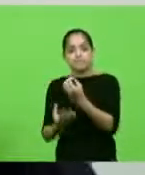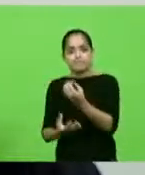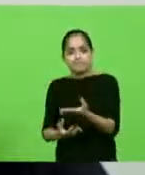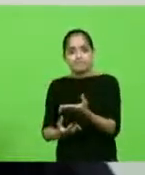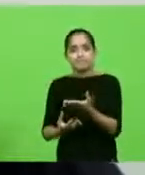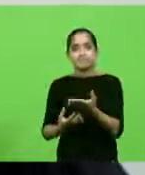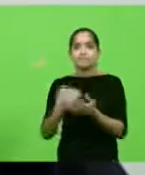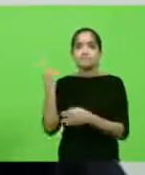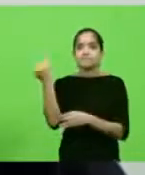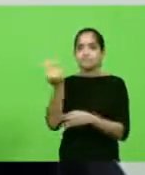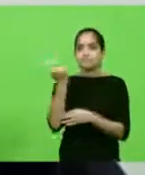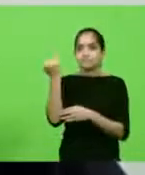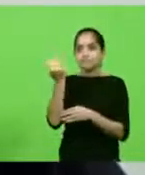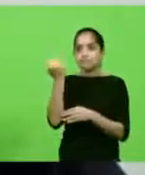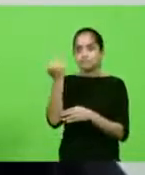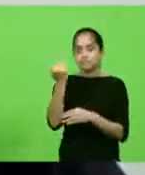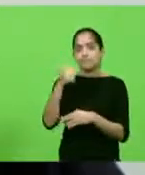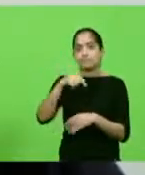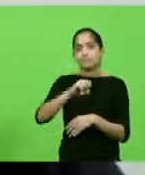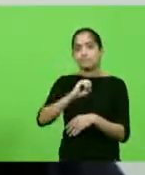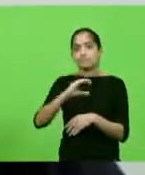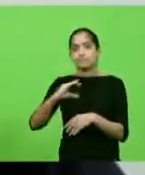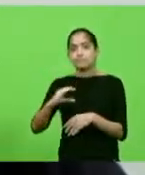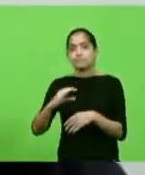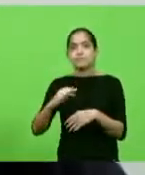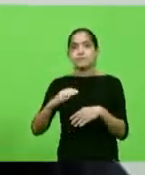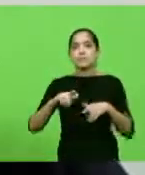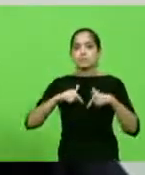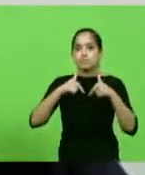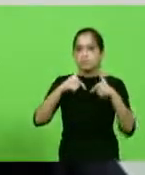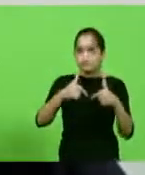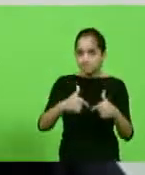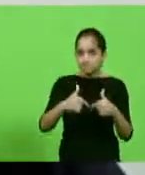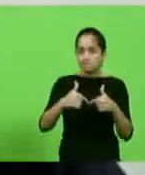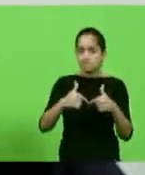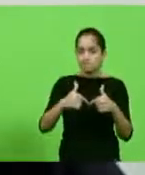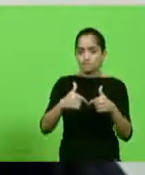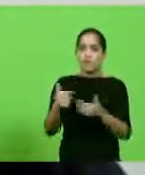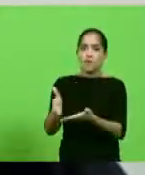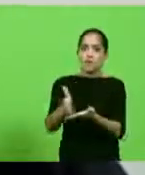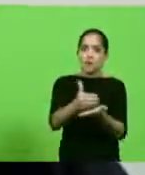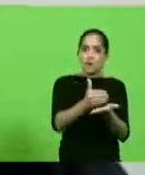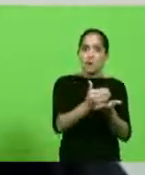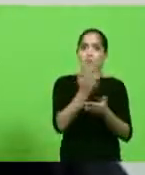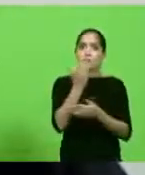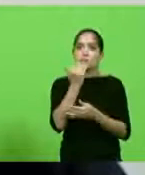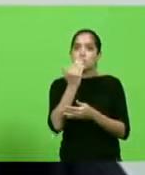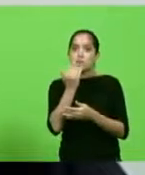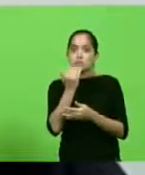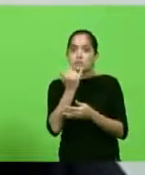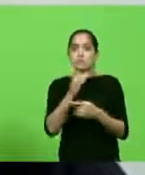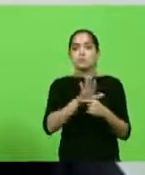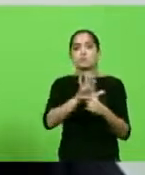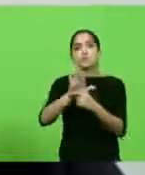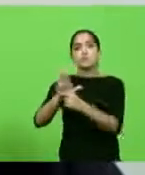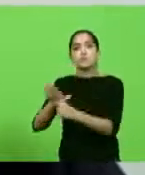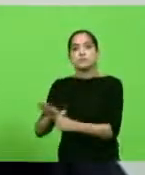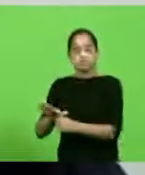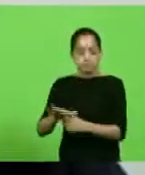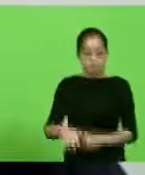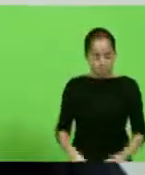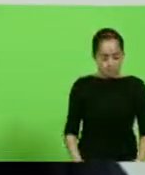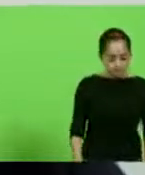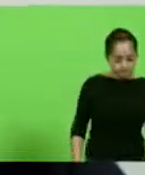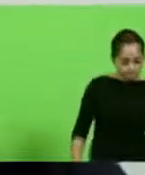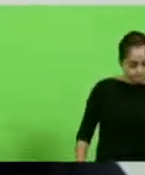importante que a militância de Santa Catarina se engaje nessa ação para arrecadar alimentos e abastecer os lares onde falta o